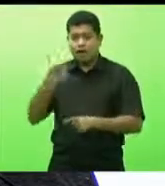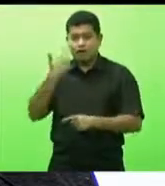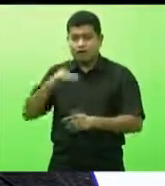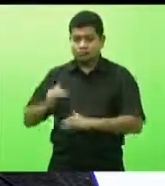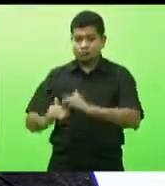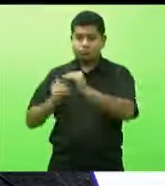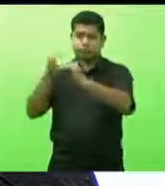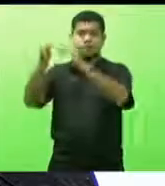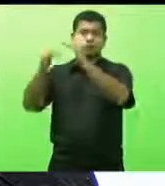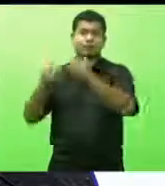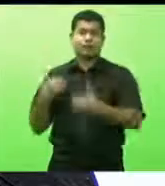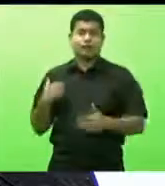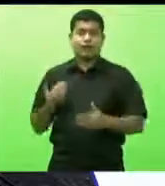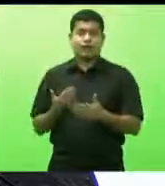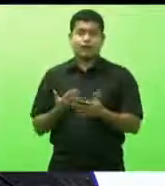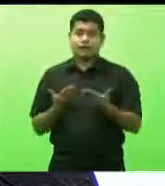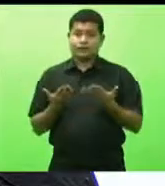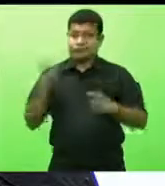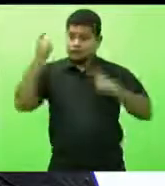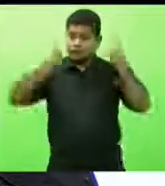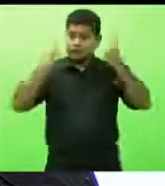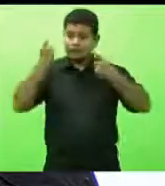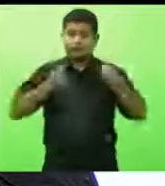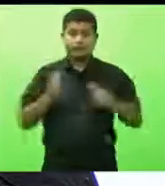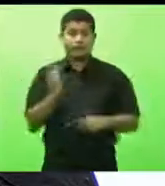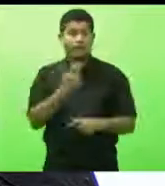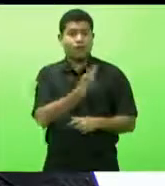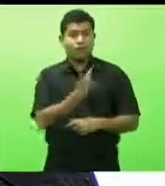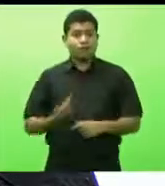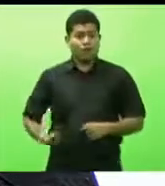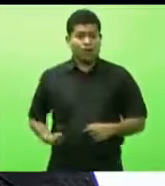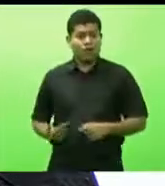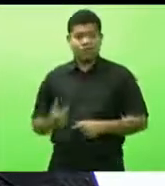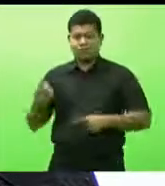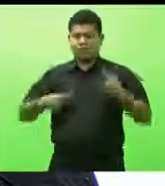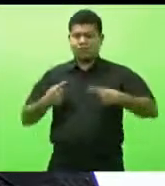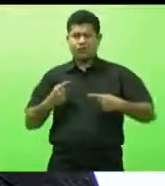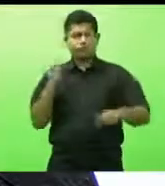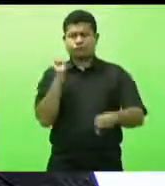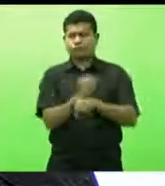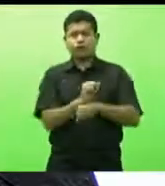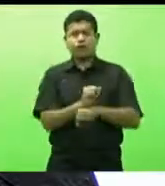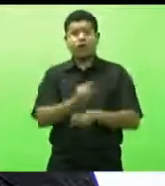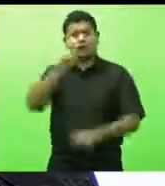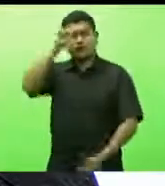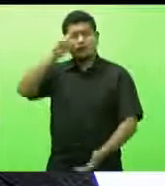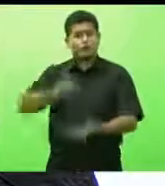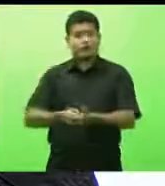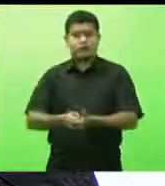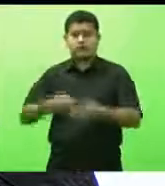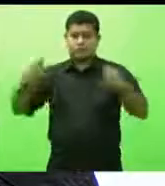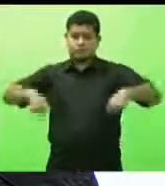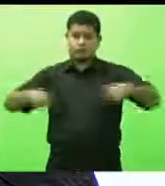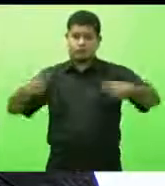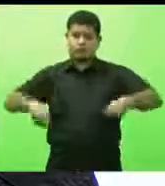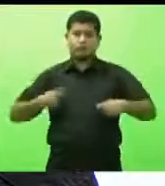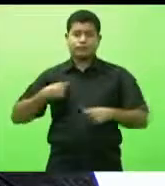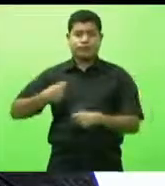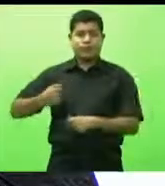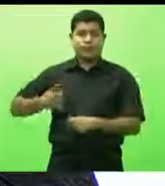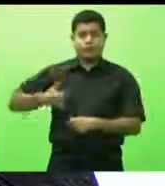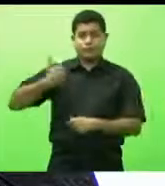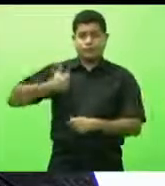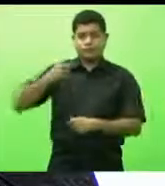é o Estado não leve mais adiante essa discussão e defina, tem uma definição sobre isso, crianças de dois a cinco anos